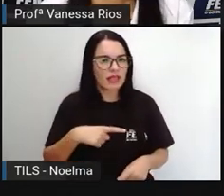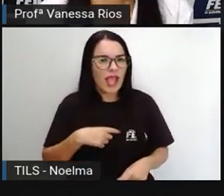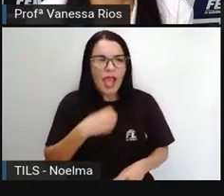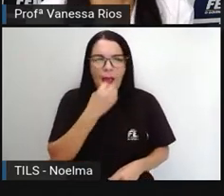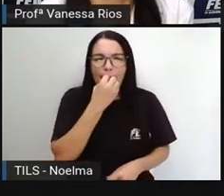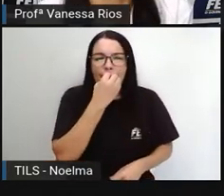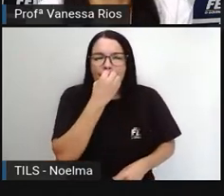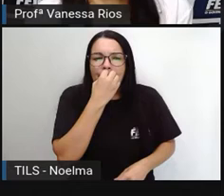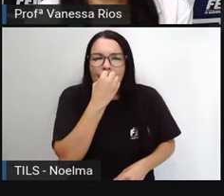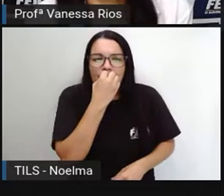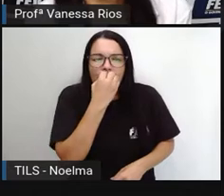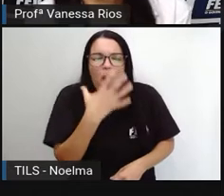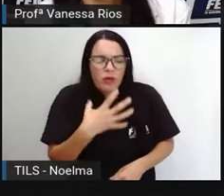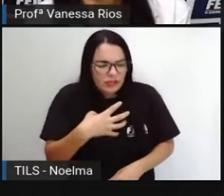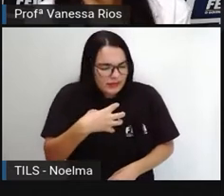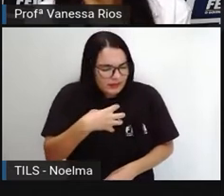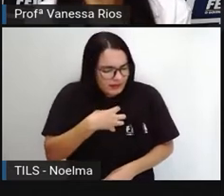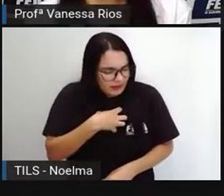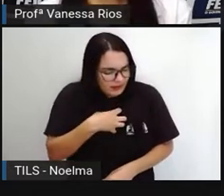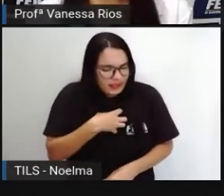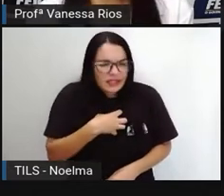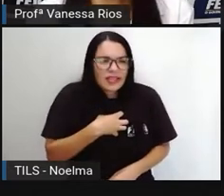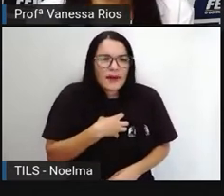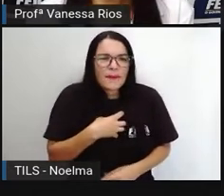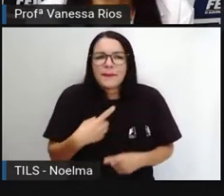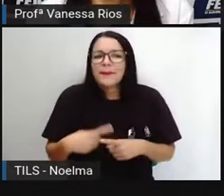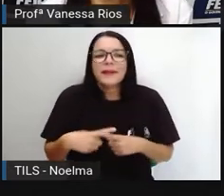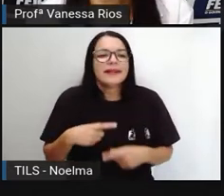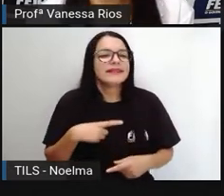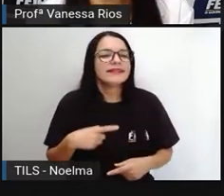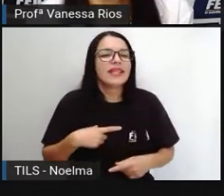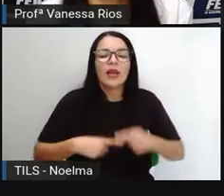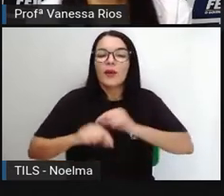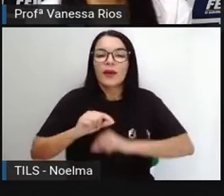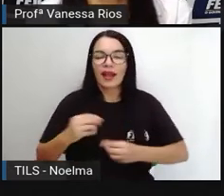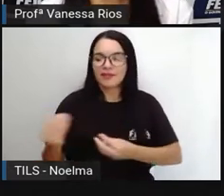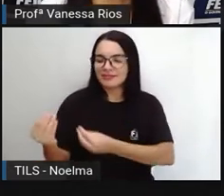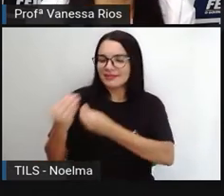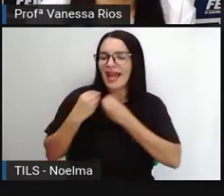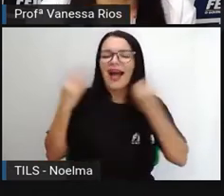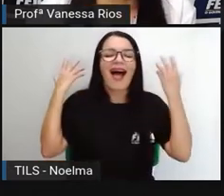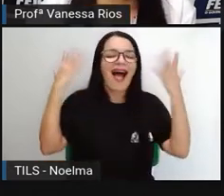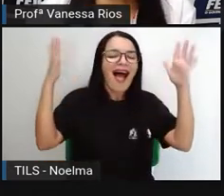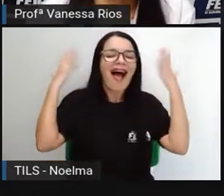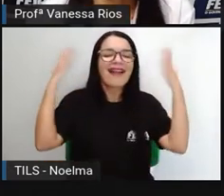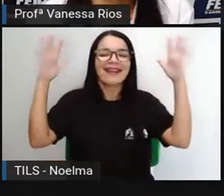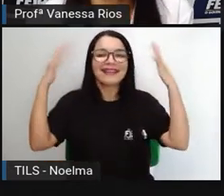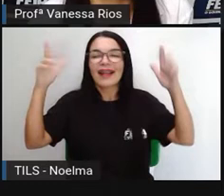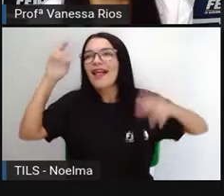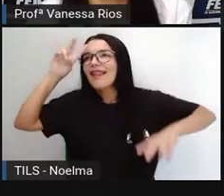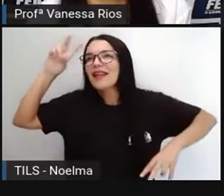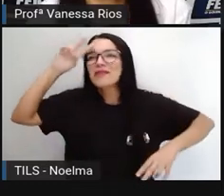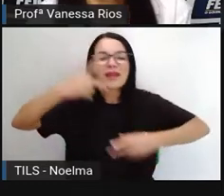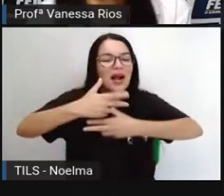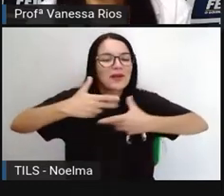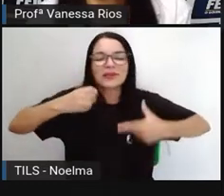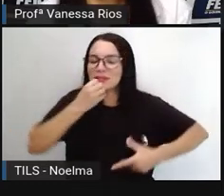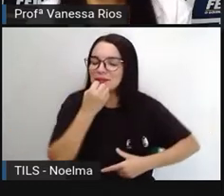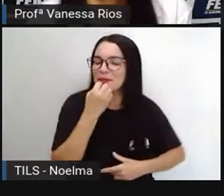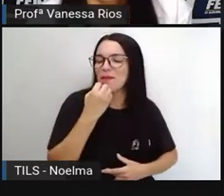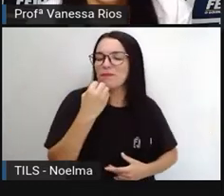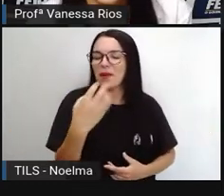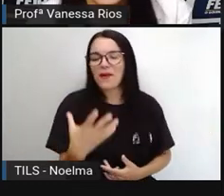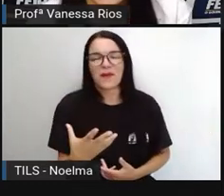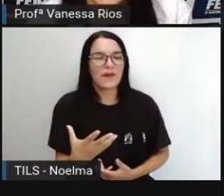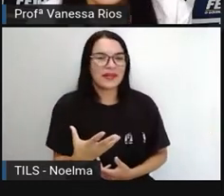quando a gente escuta algo que a gente gosta, que retrata algo que nos traz alegria, que nos faz lembrar e nos envolver em